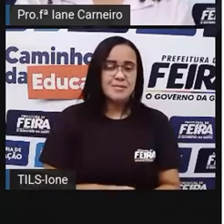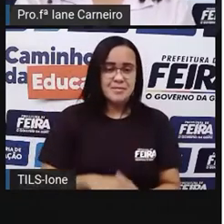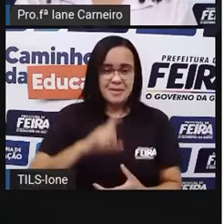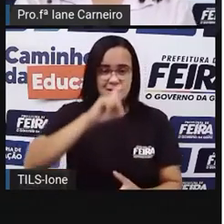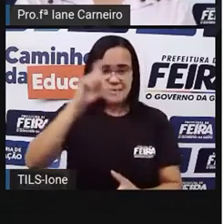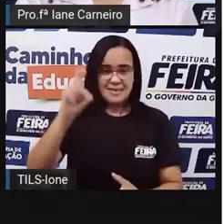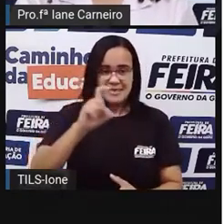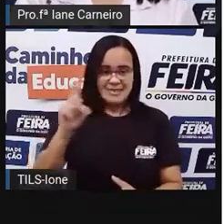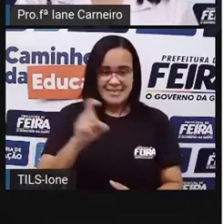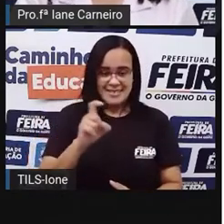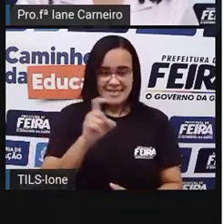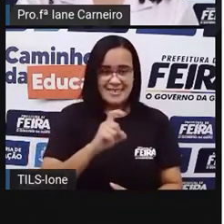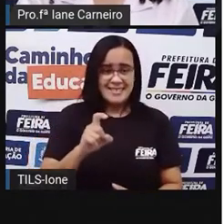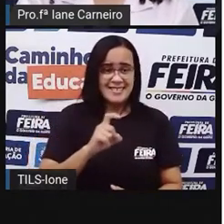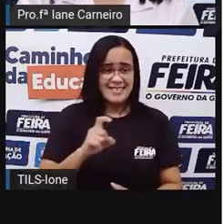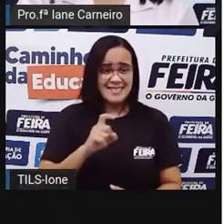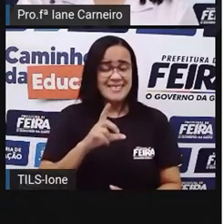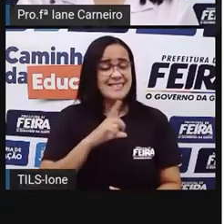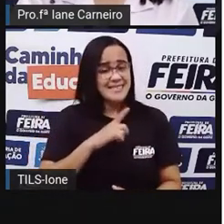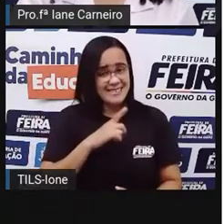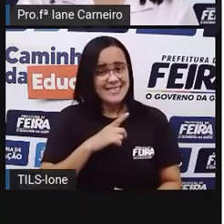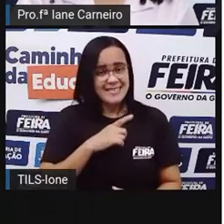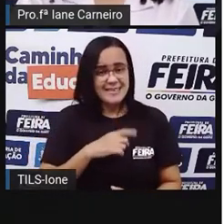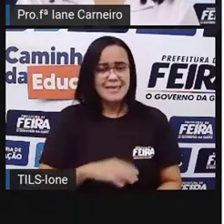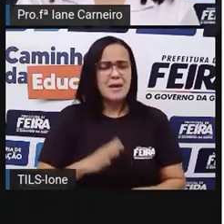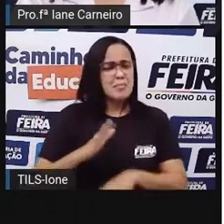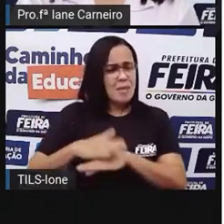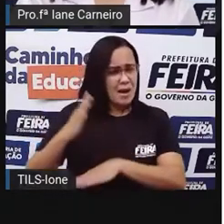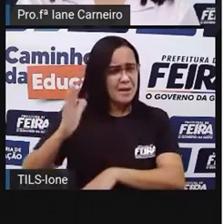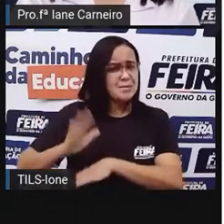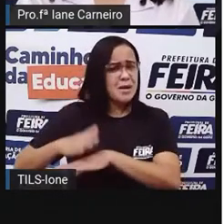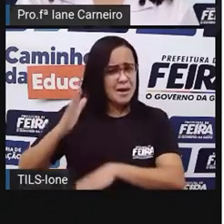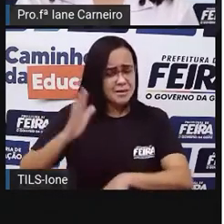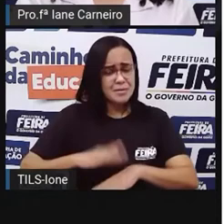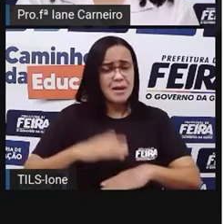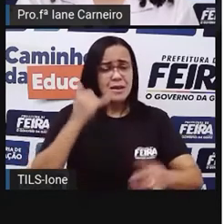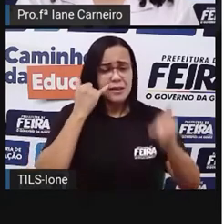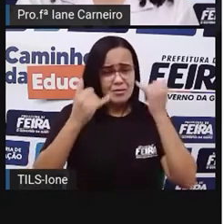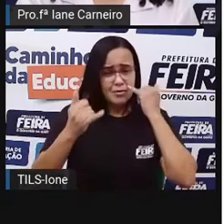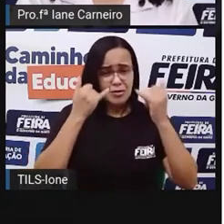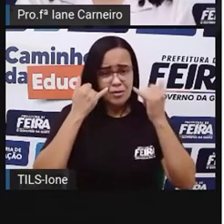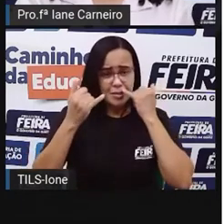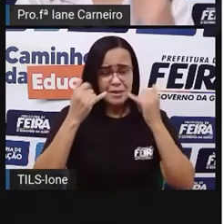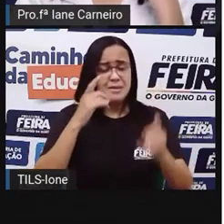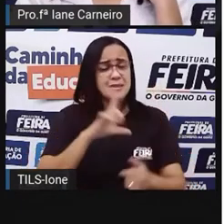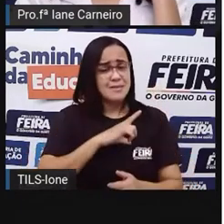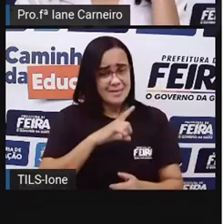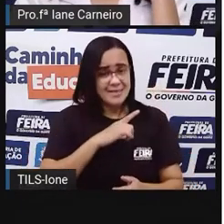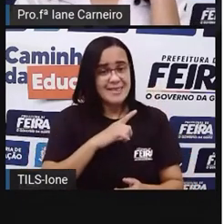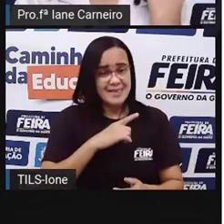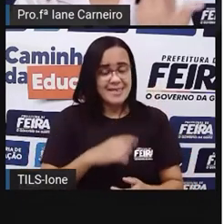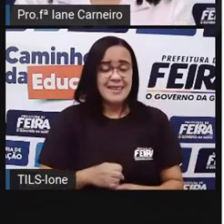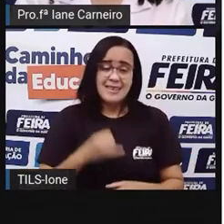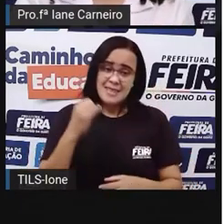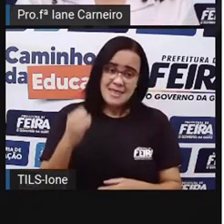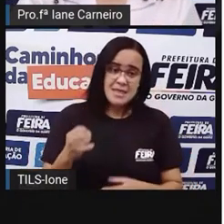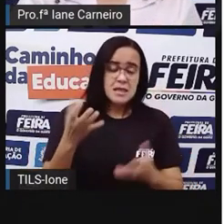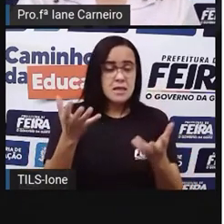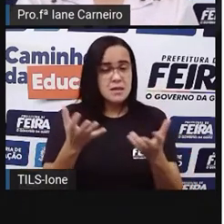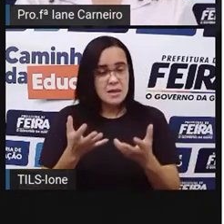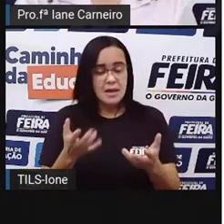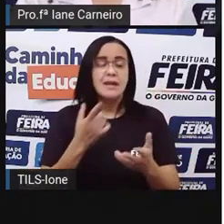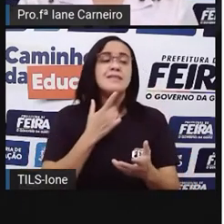eles fizeram. Certo? E aí, quem quiser ver, tem muito mais, No blog tem várias fotos, né? Quem quiser conhecer um pouco mais